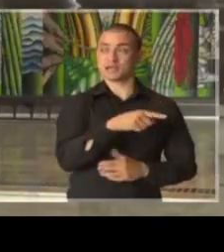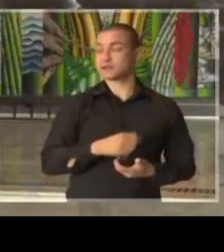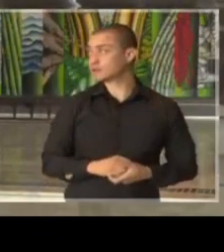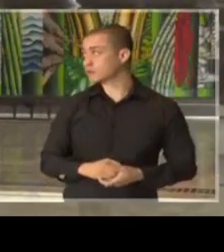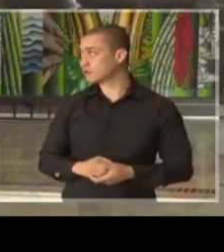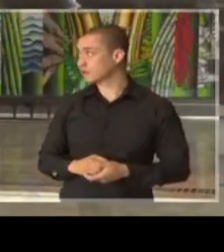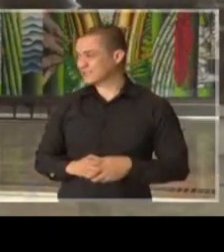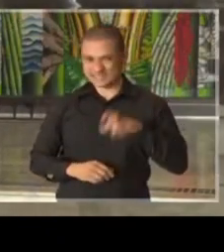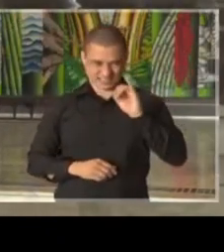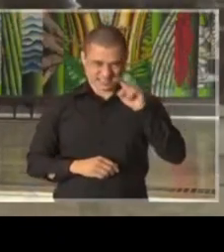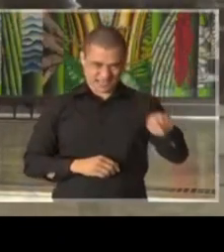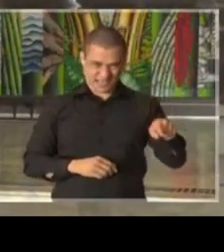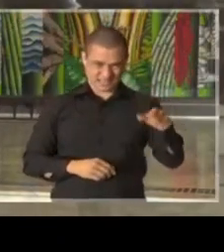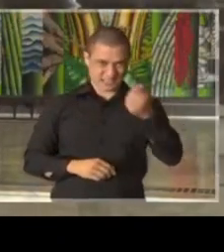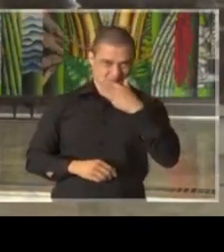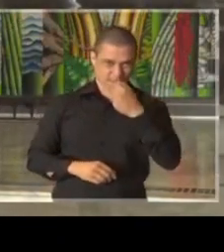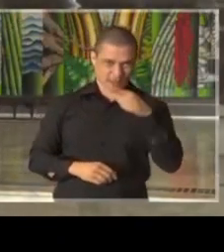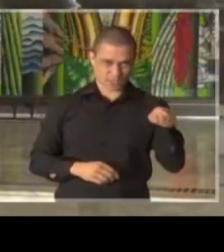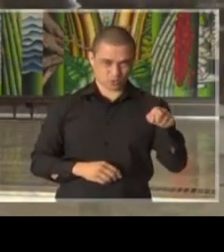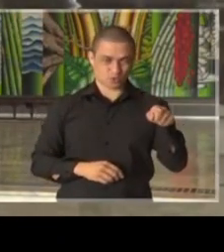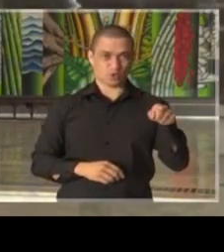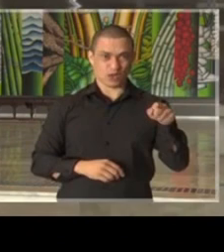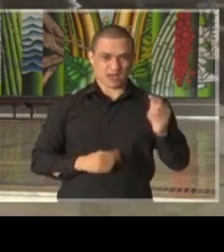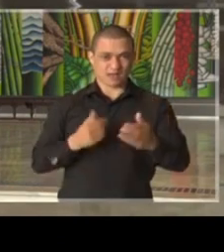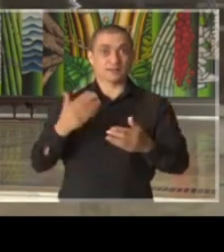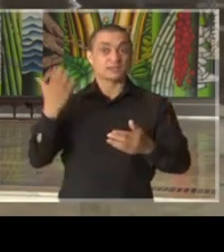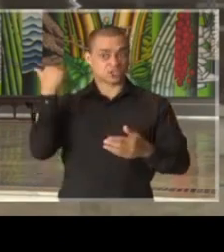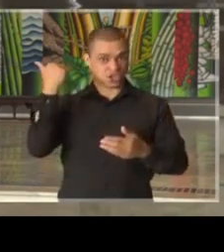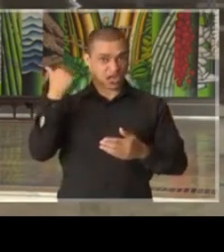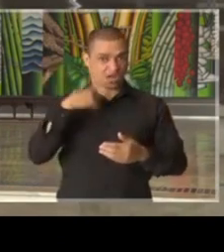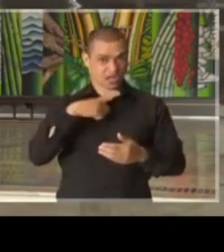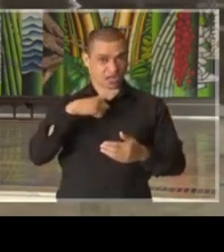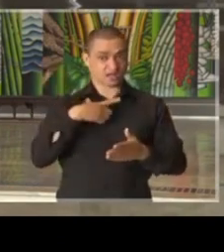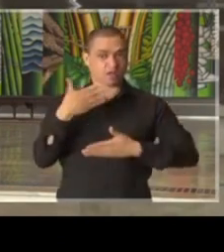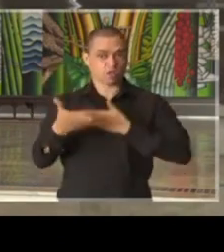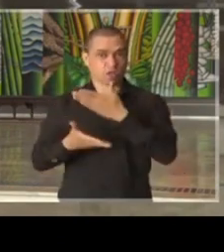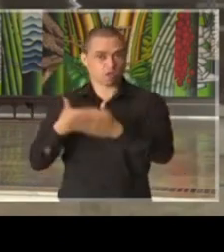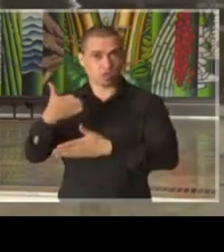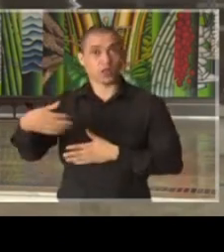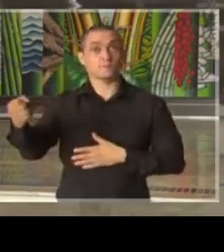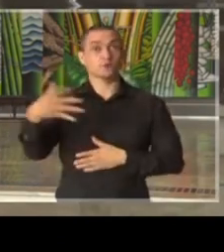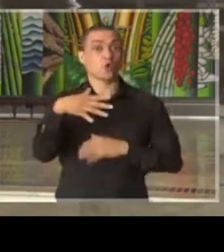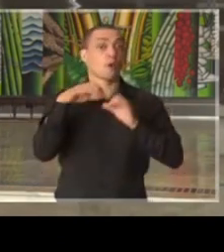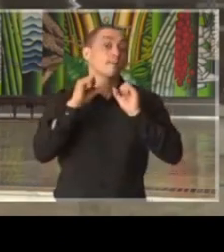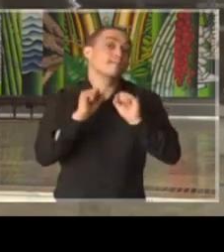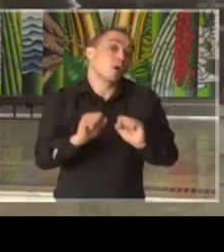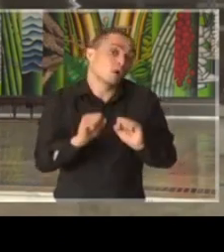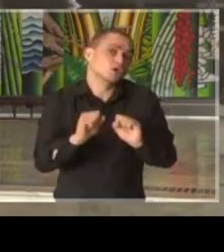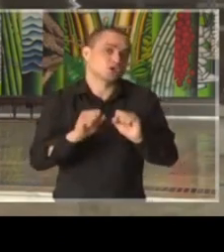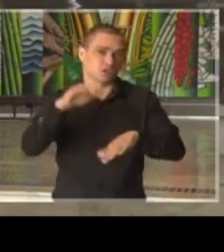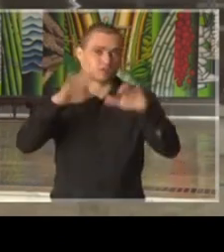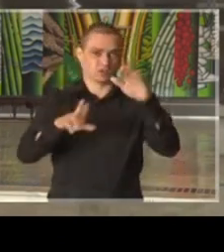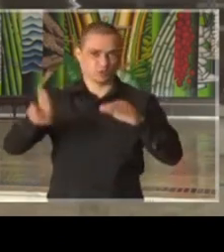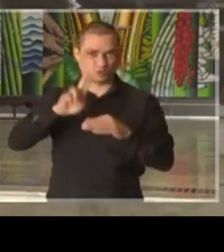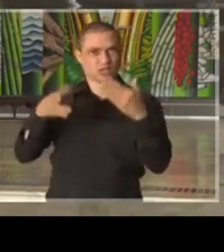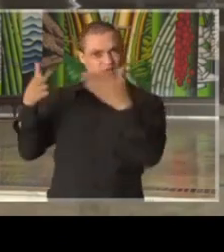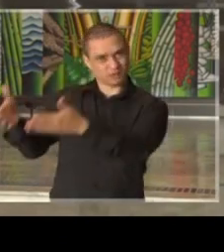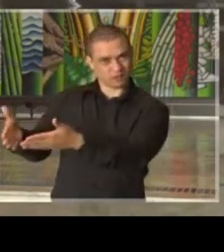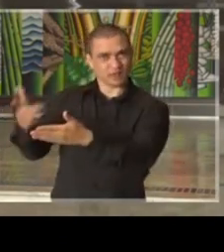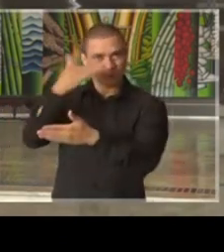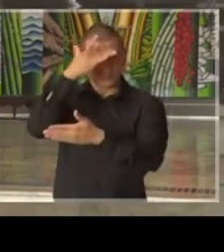deste novo, deste medicamento já existente e que agora possa ser utilizado nesta